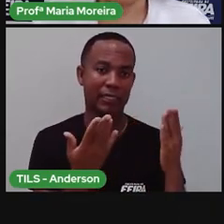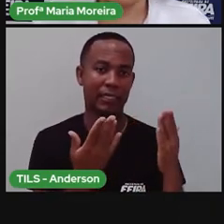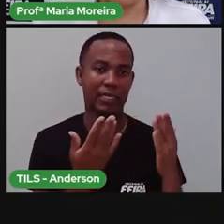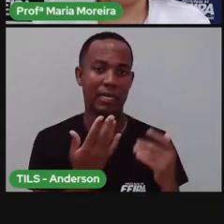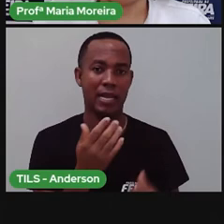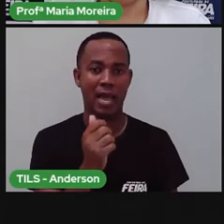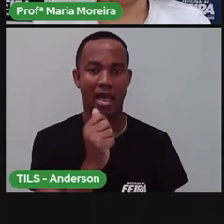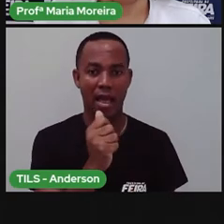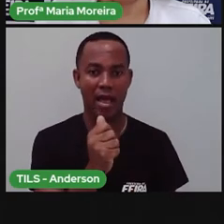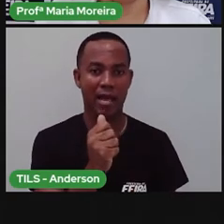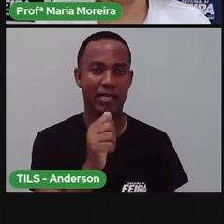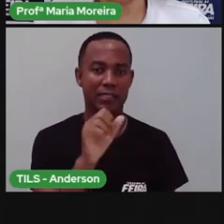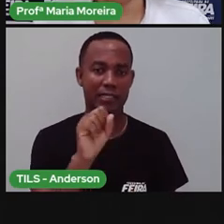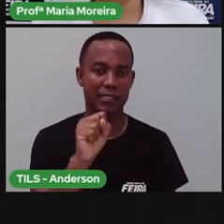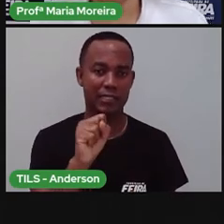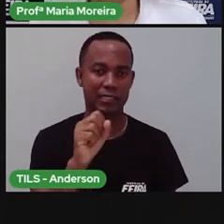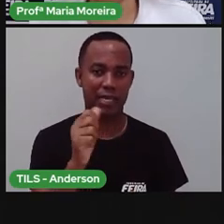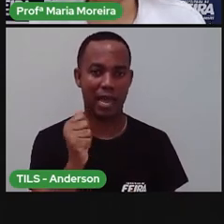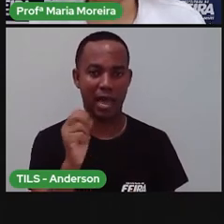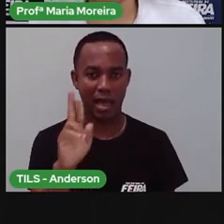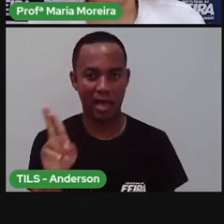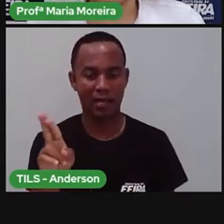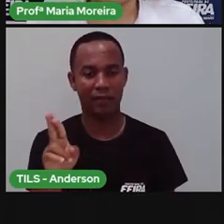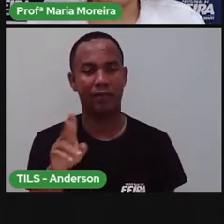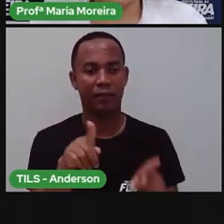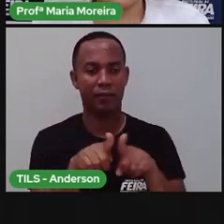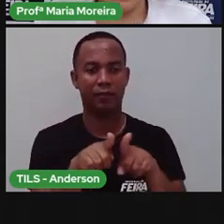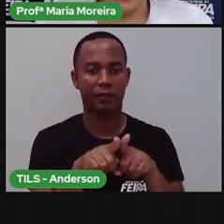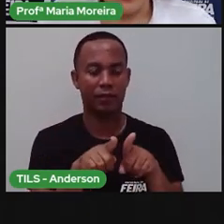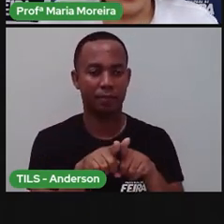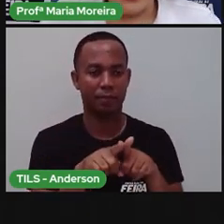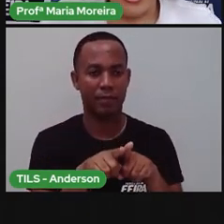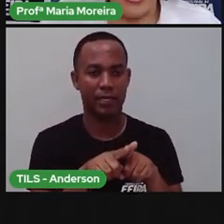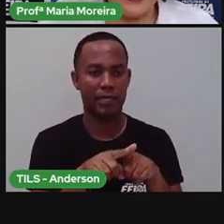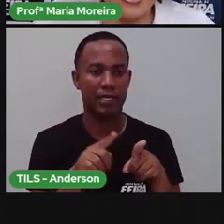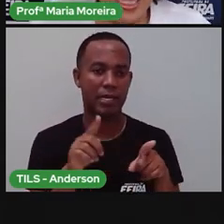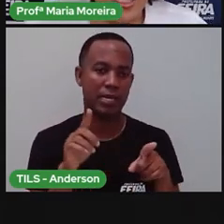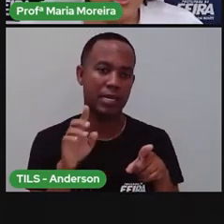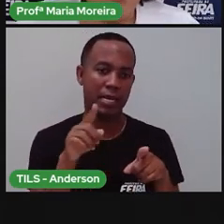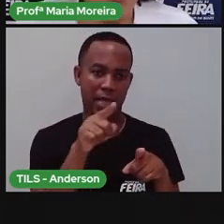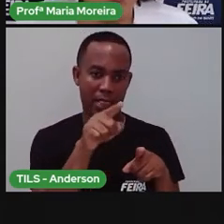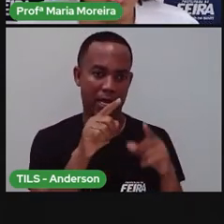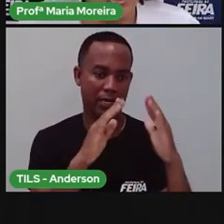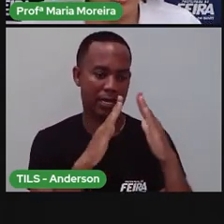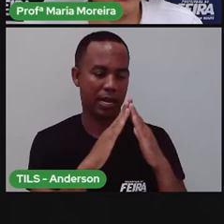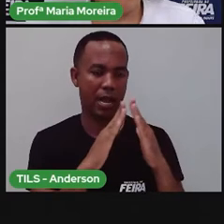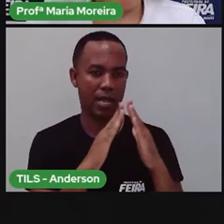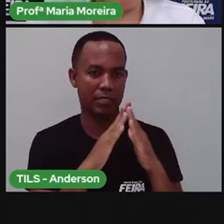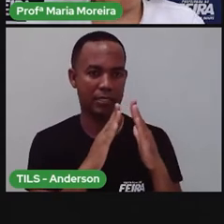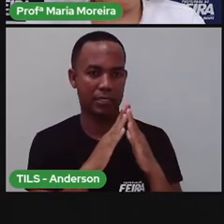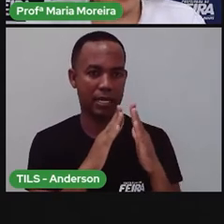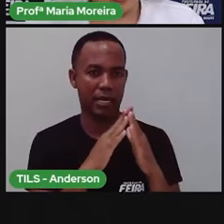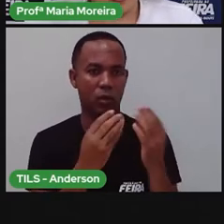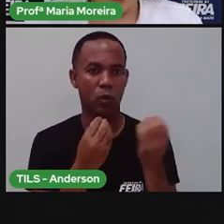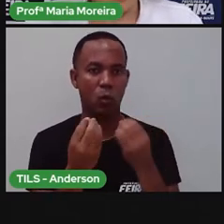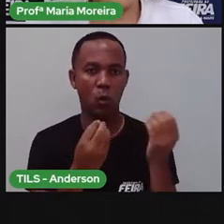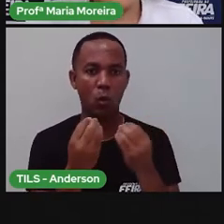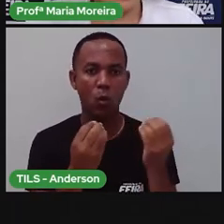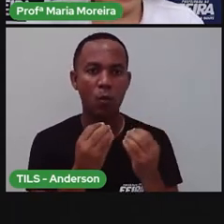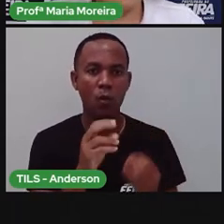E o a, e ó, bacana. Casa rima com o quê? Com